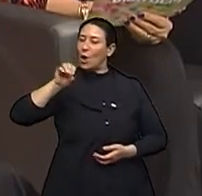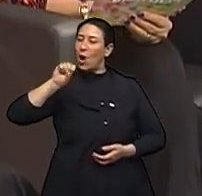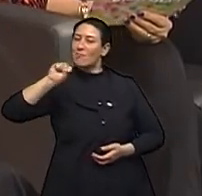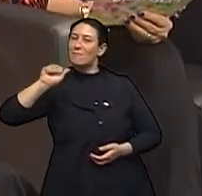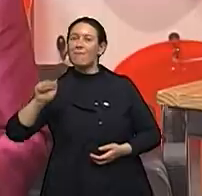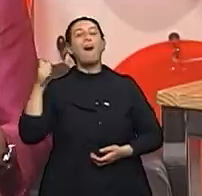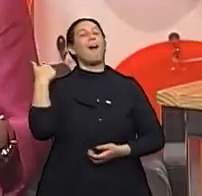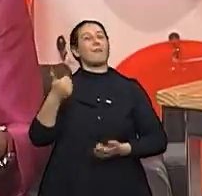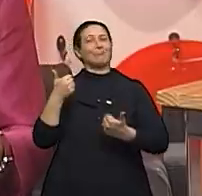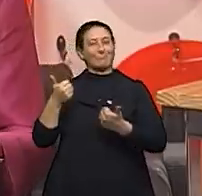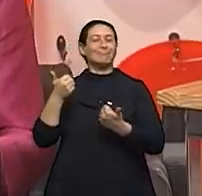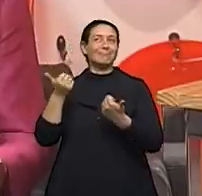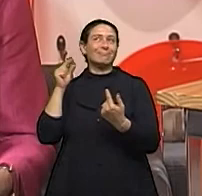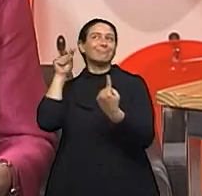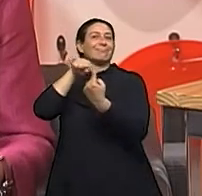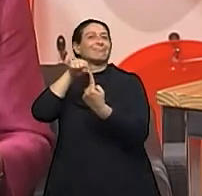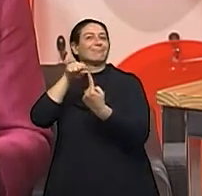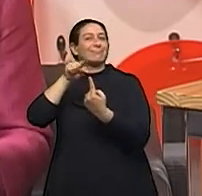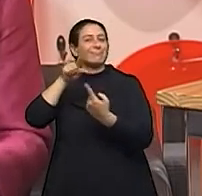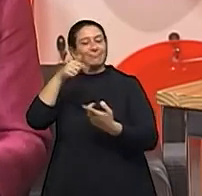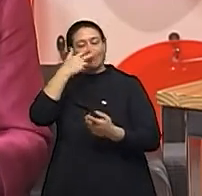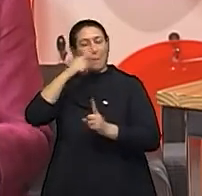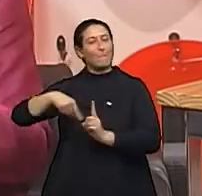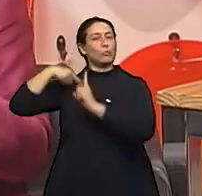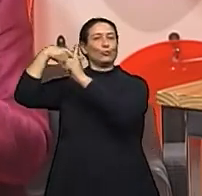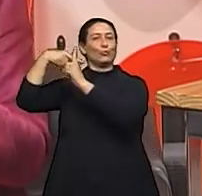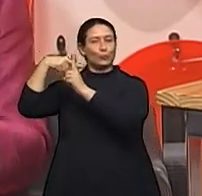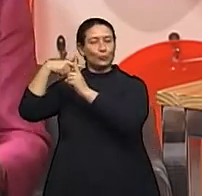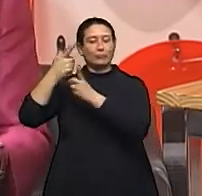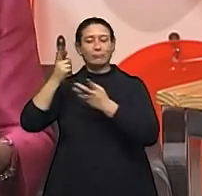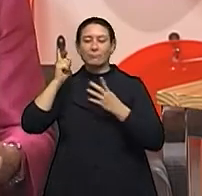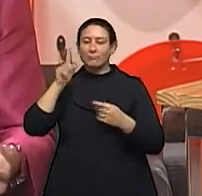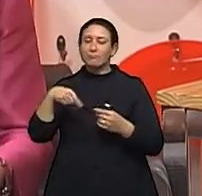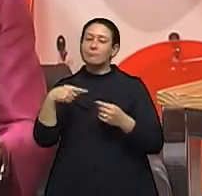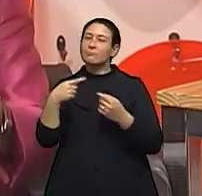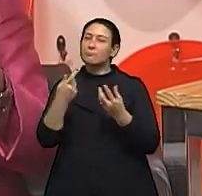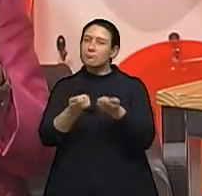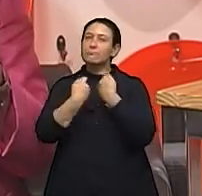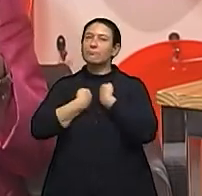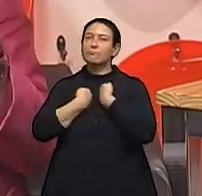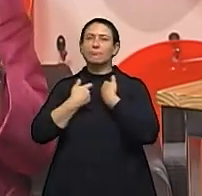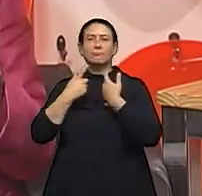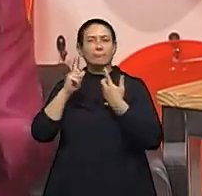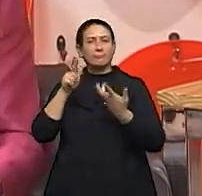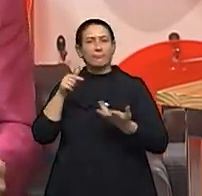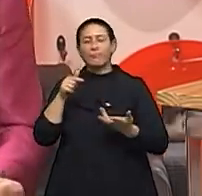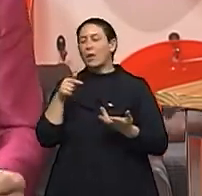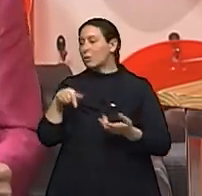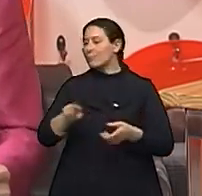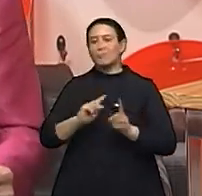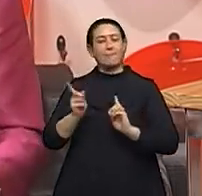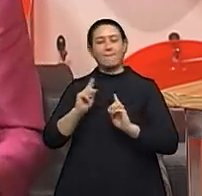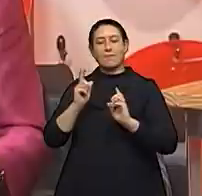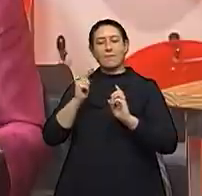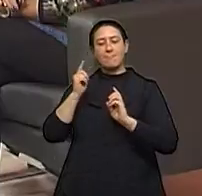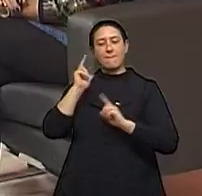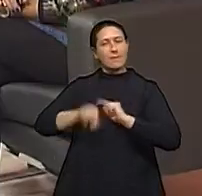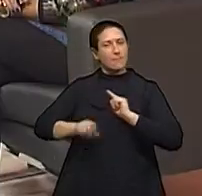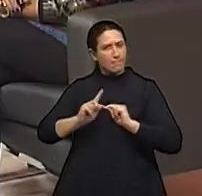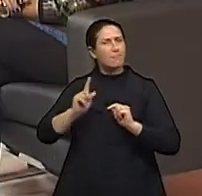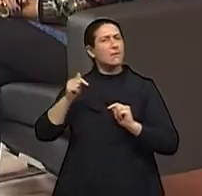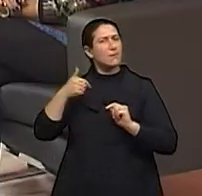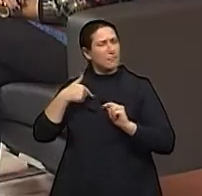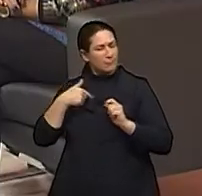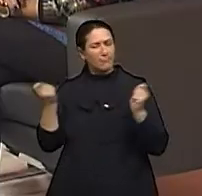porque ela demonstra, assim, uma determinação. Então, isso não vai me vencer. E eu